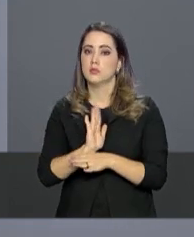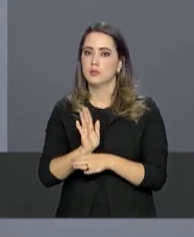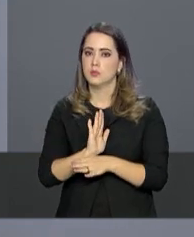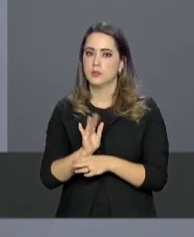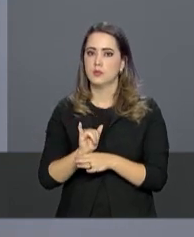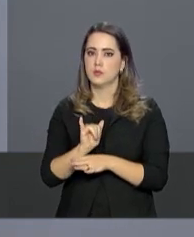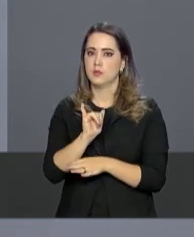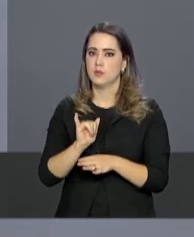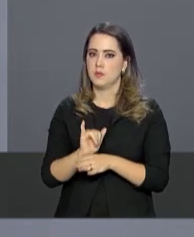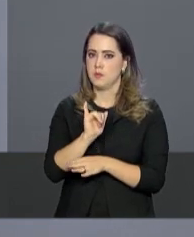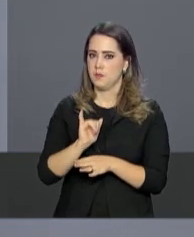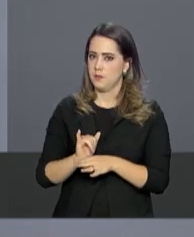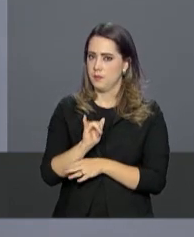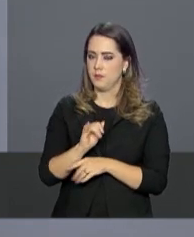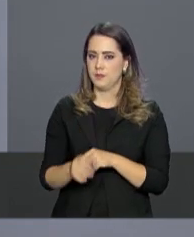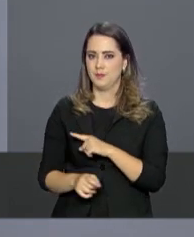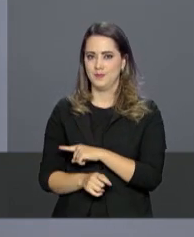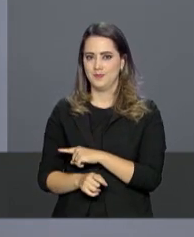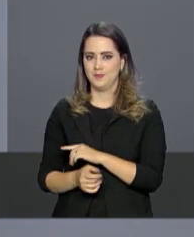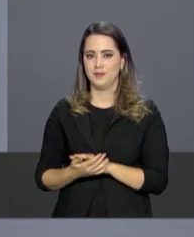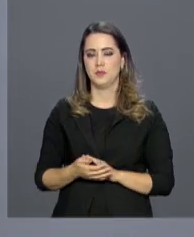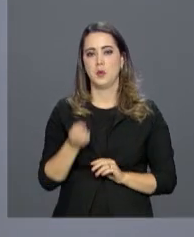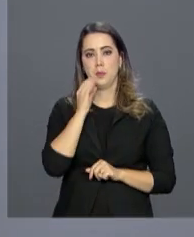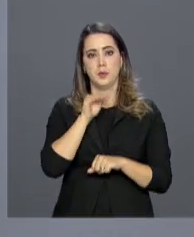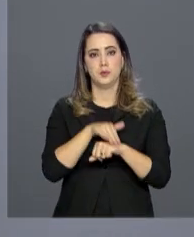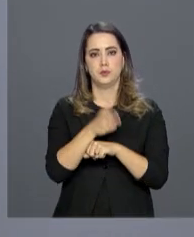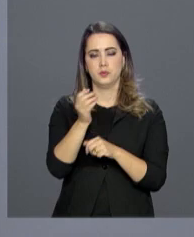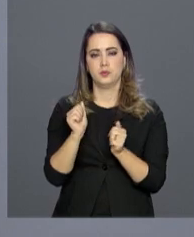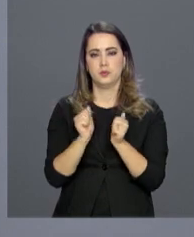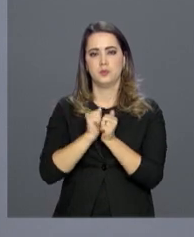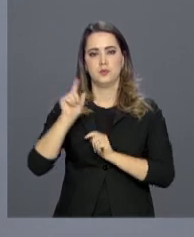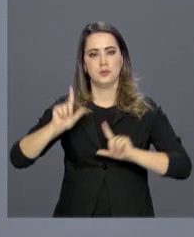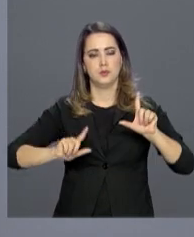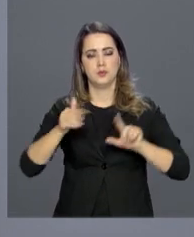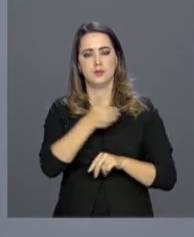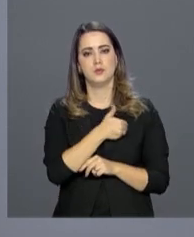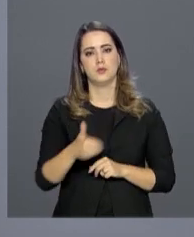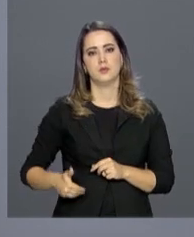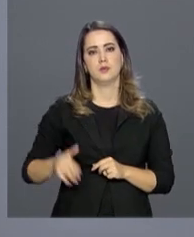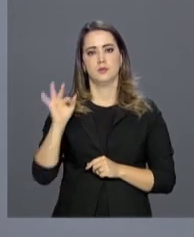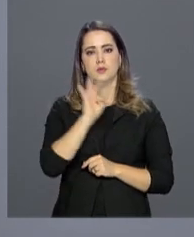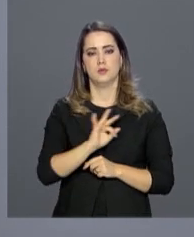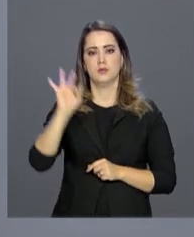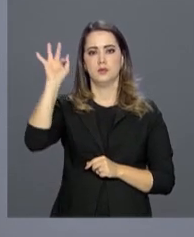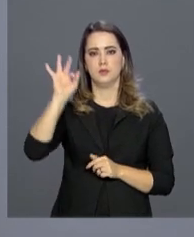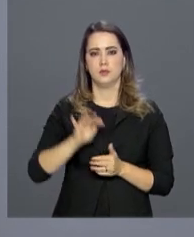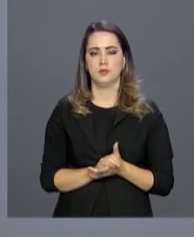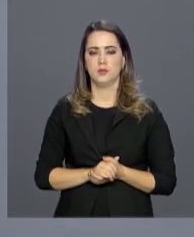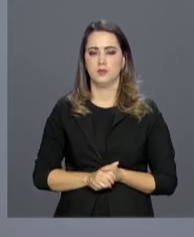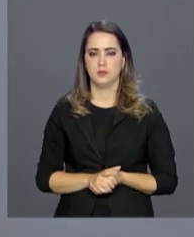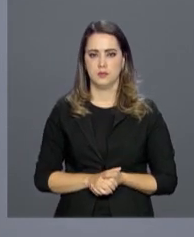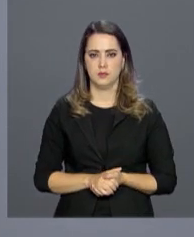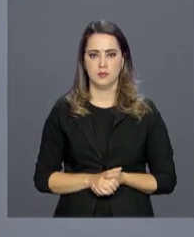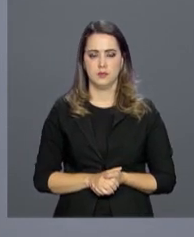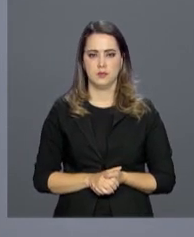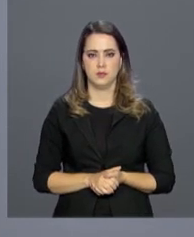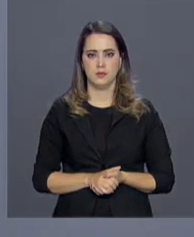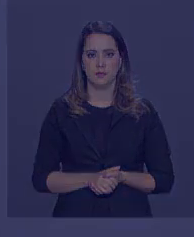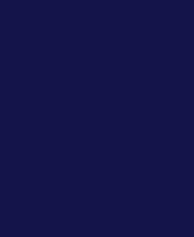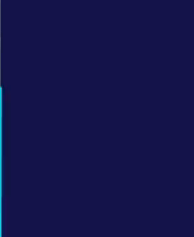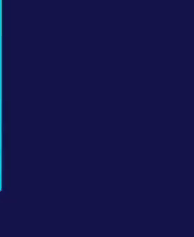disponíveis em nosso canal no YouTube. Uma ótima noite pra você e continue com a gente aqui na NBR, a TV do Governo Federal.